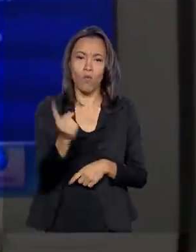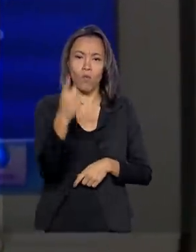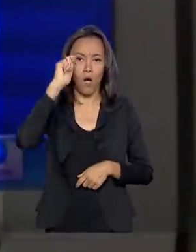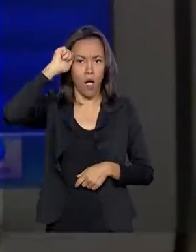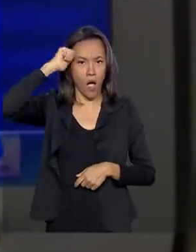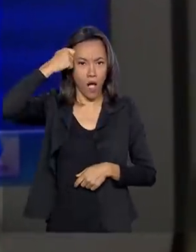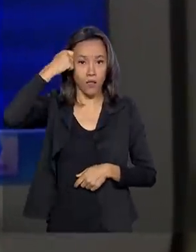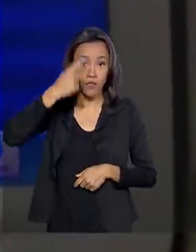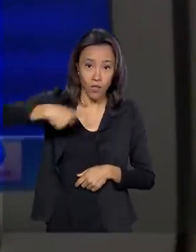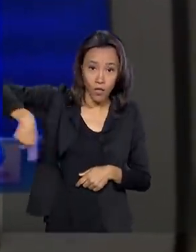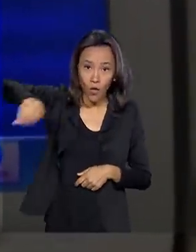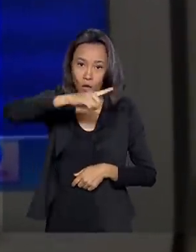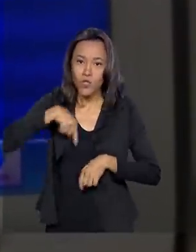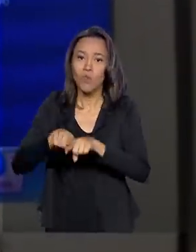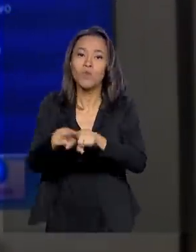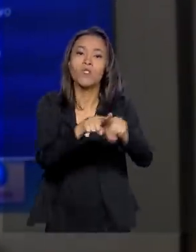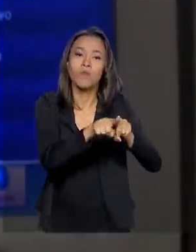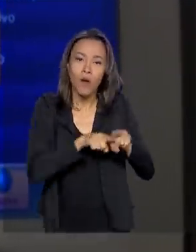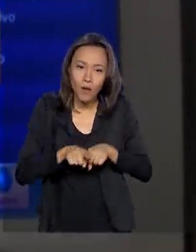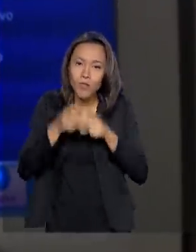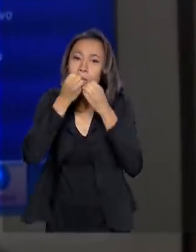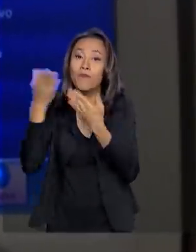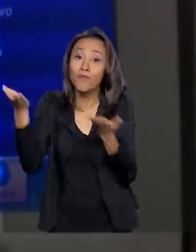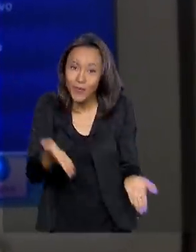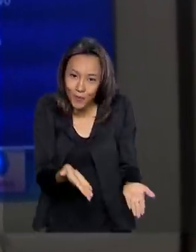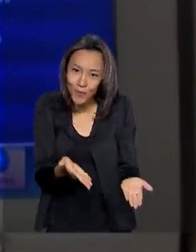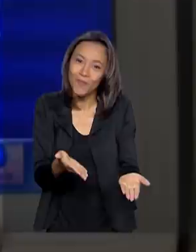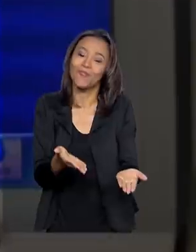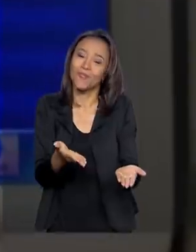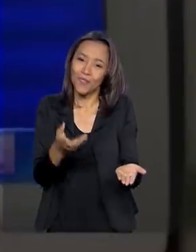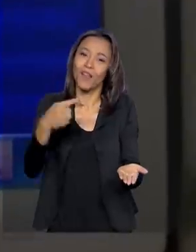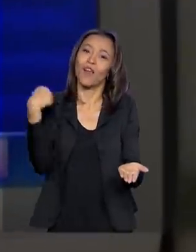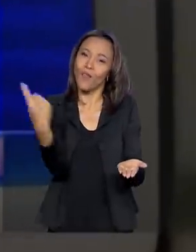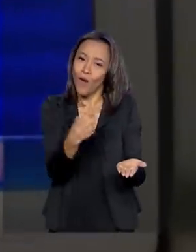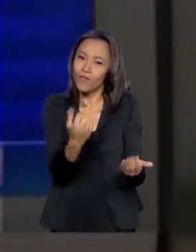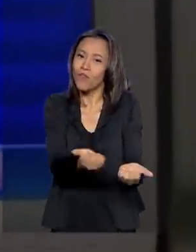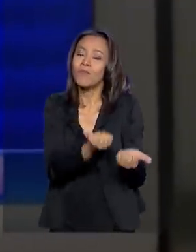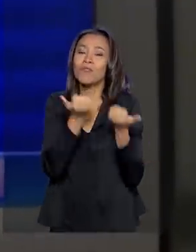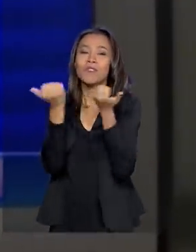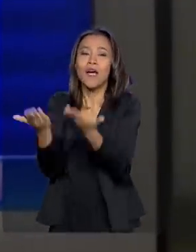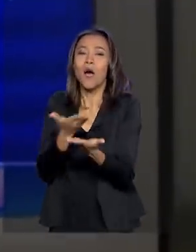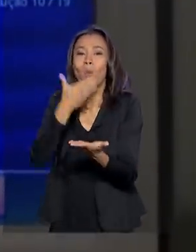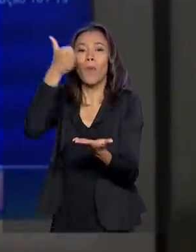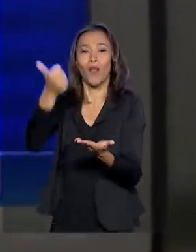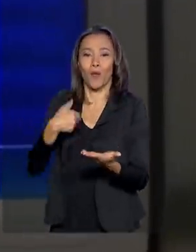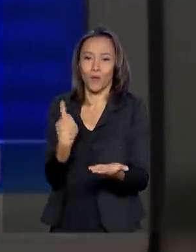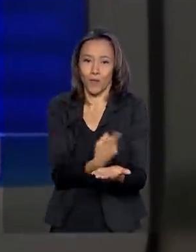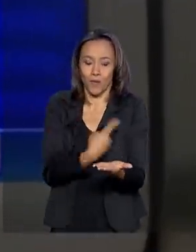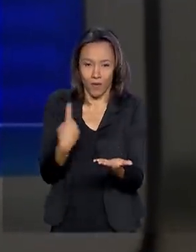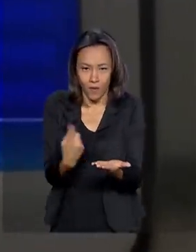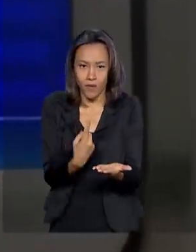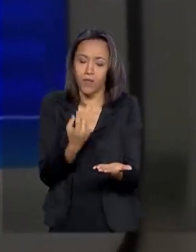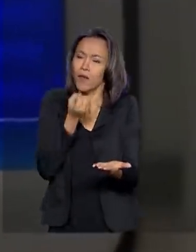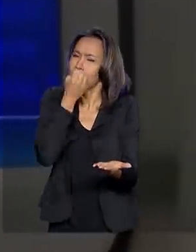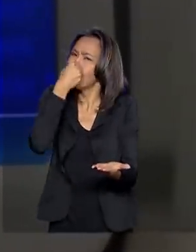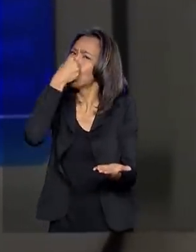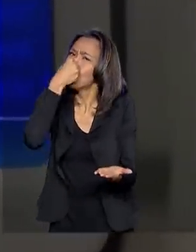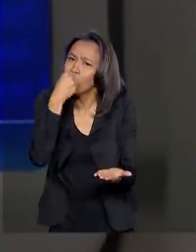Sejam bem-vindos. Daremos a todos o melhor de nós. É muito bom tê-los de volta.